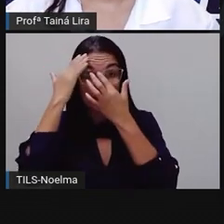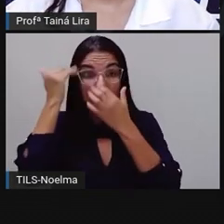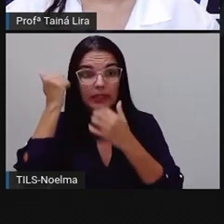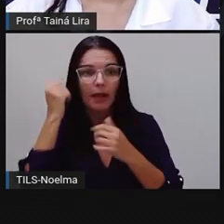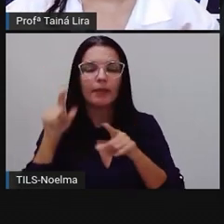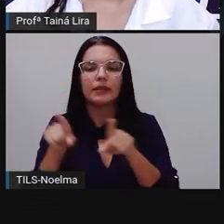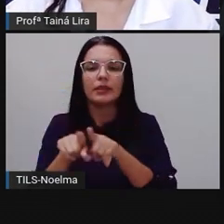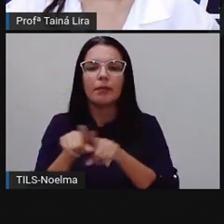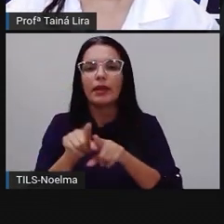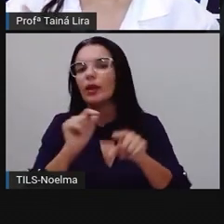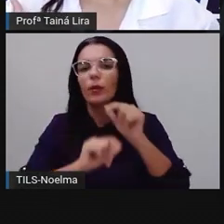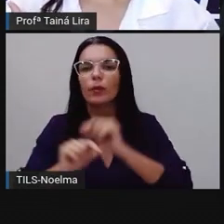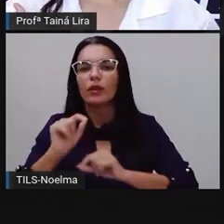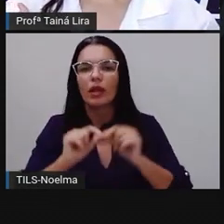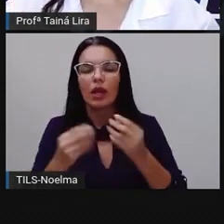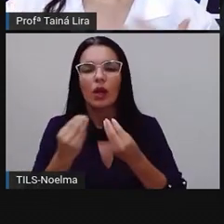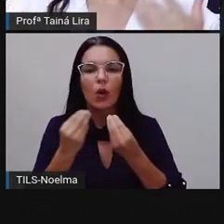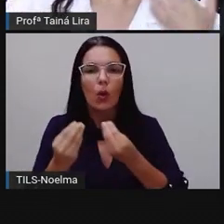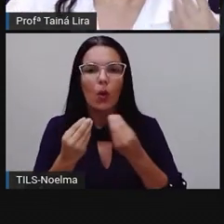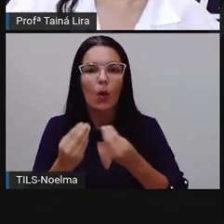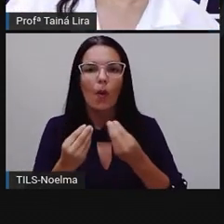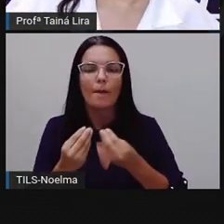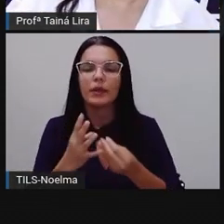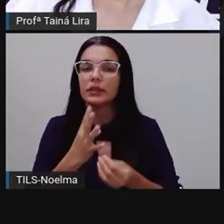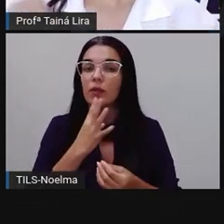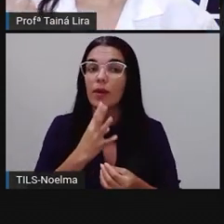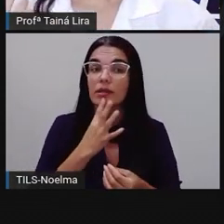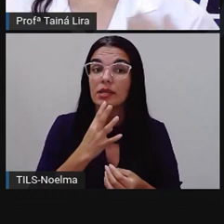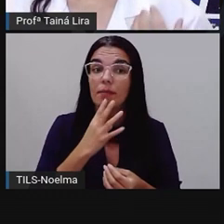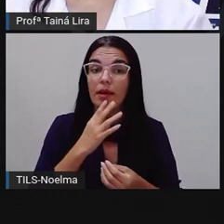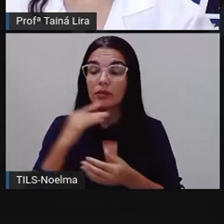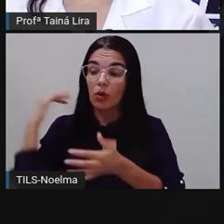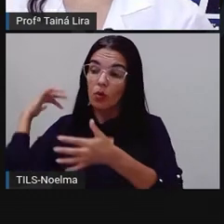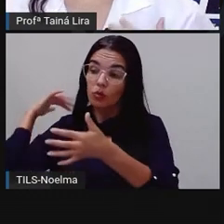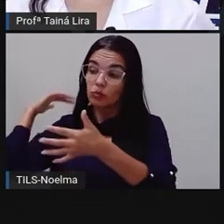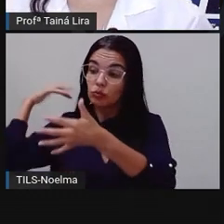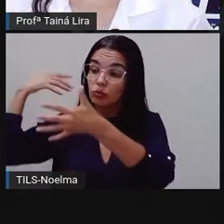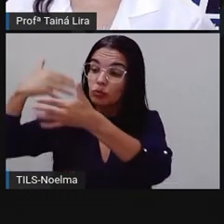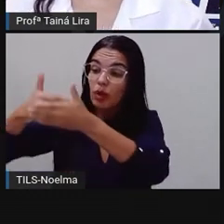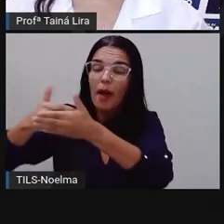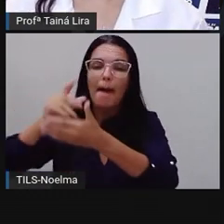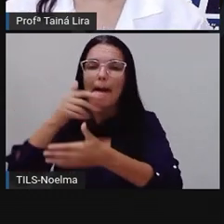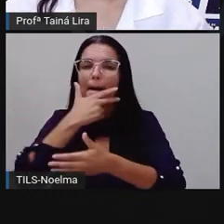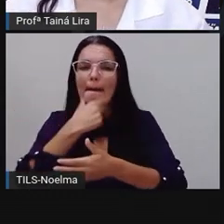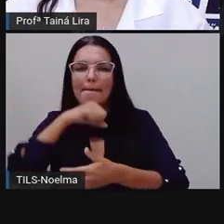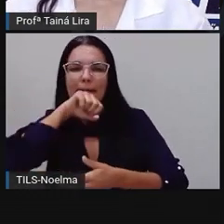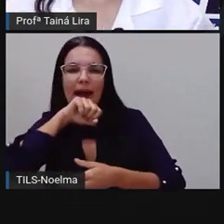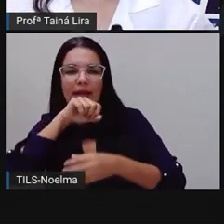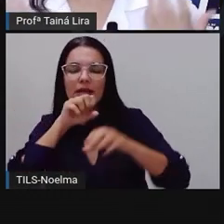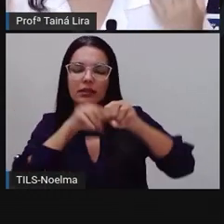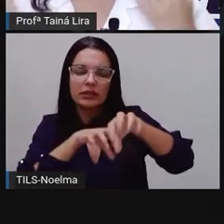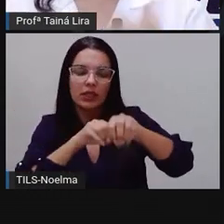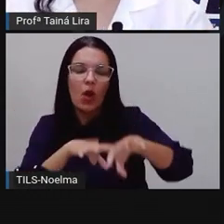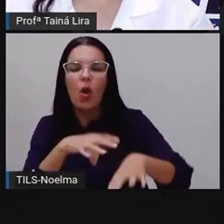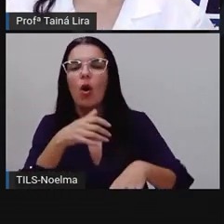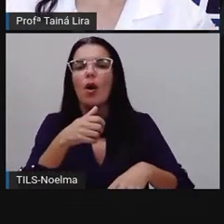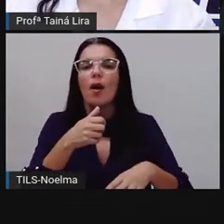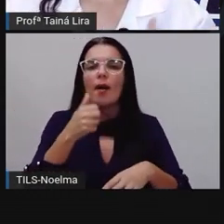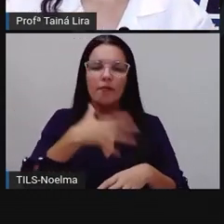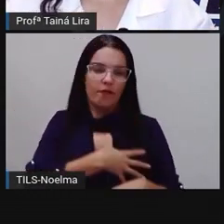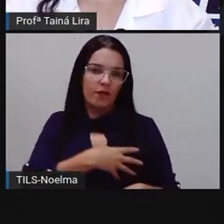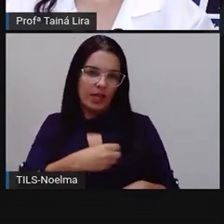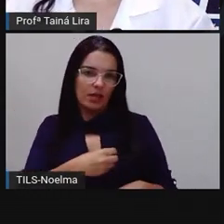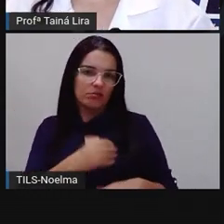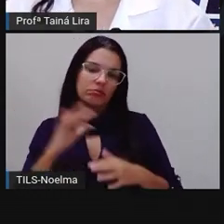das plantas porque esses conhecimentos foram passados de geração em geração. No entanto,